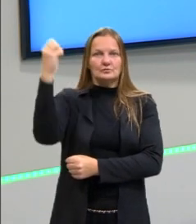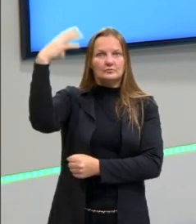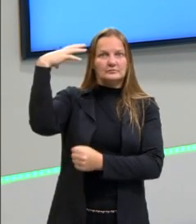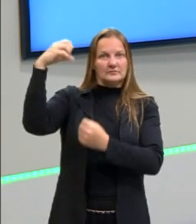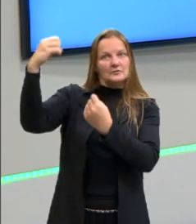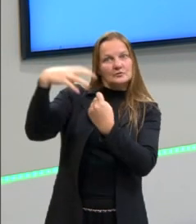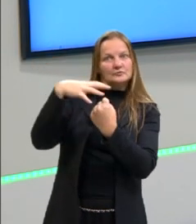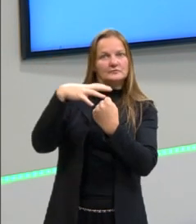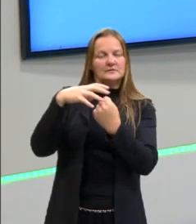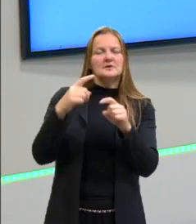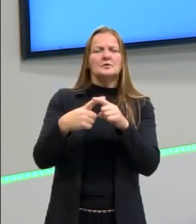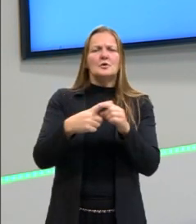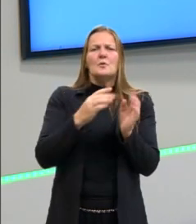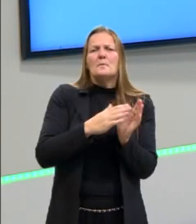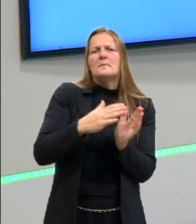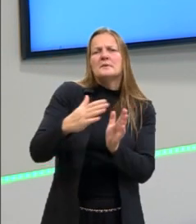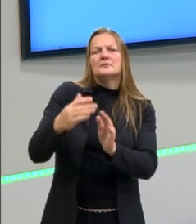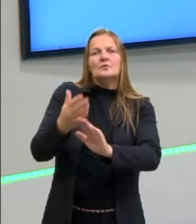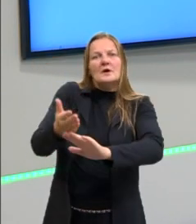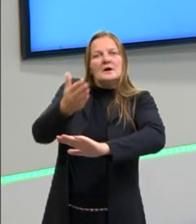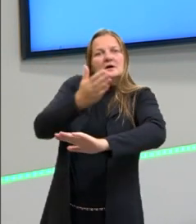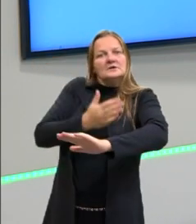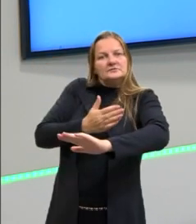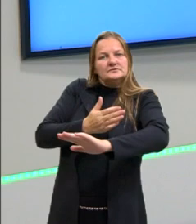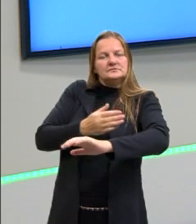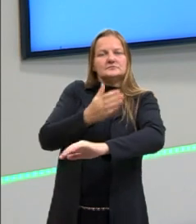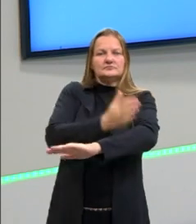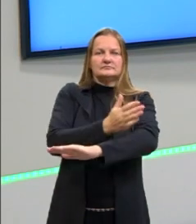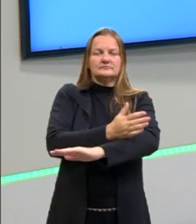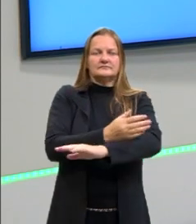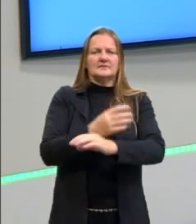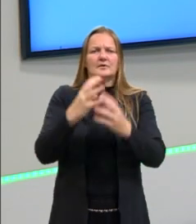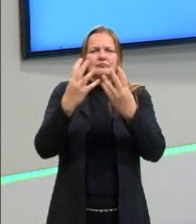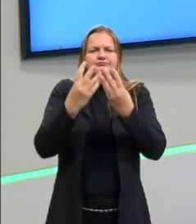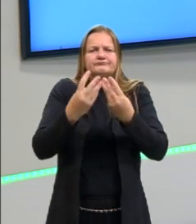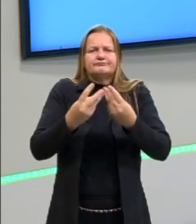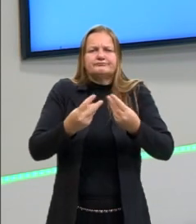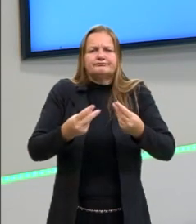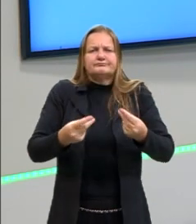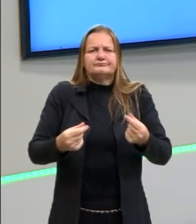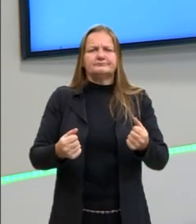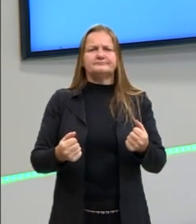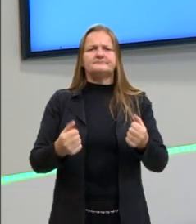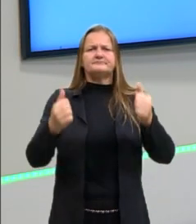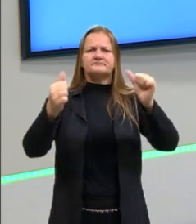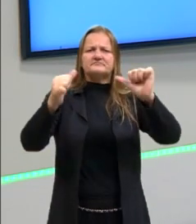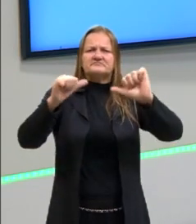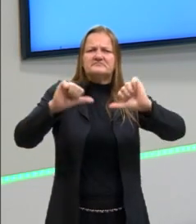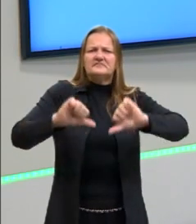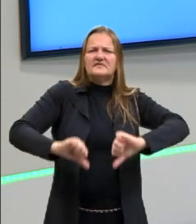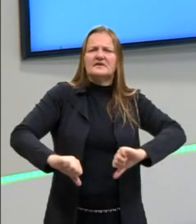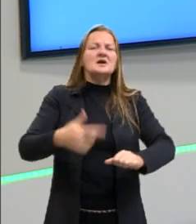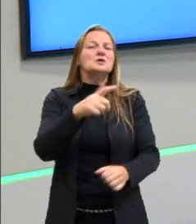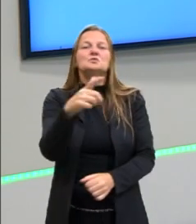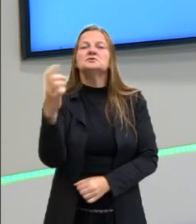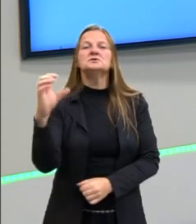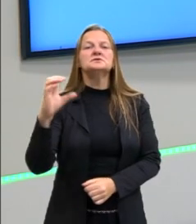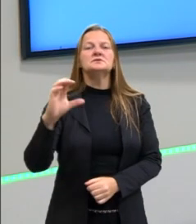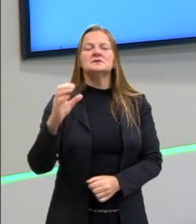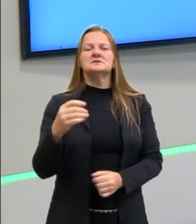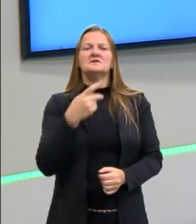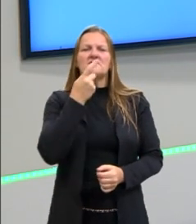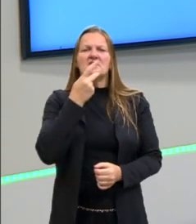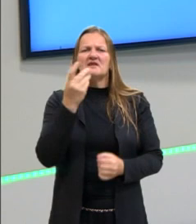que falaram, então, que esse período anterior a eles era um período de decadência, um período que não teve ciência, que